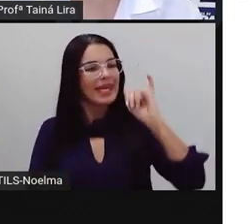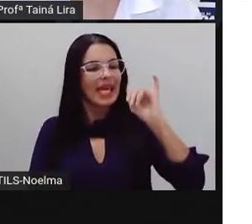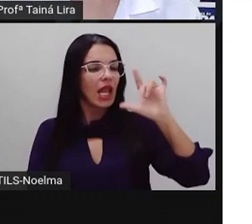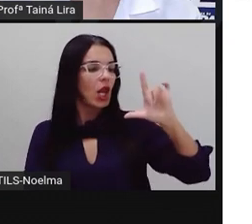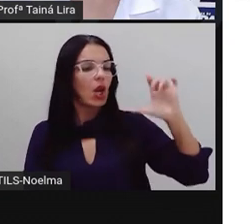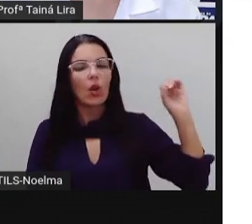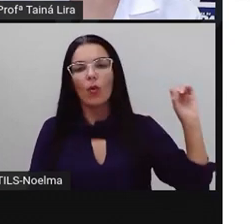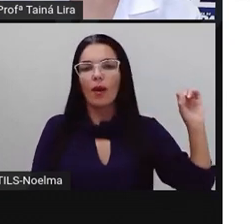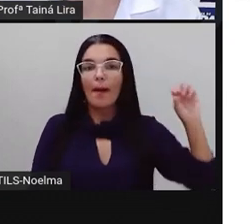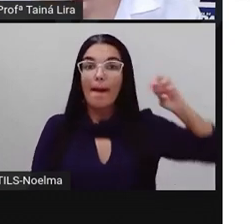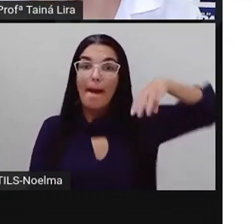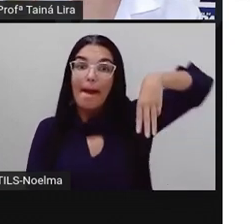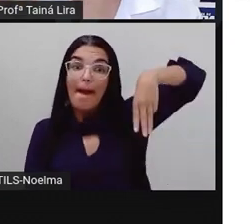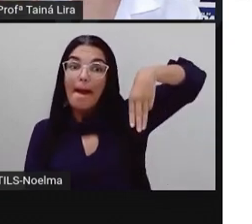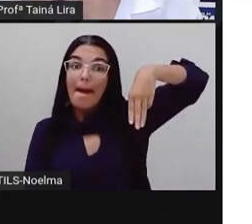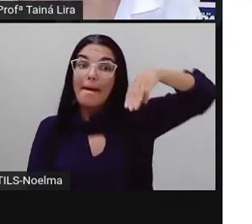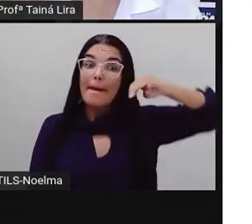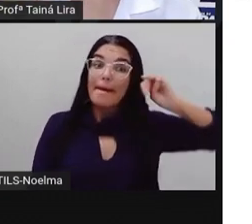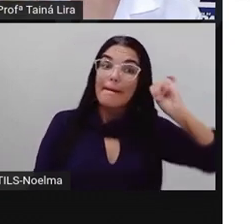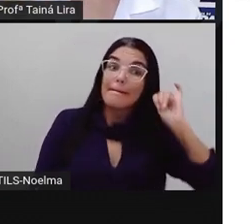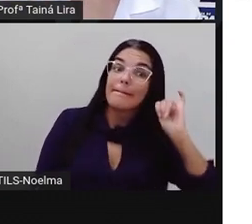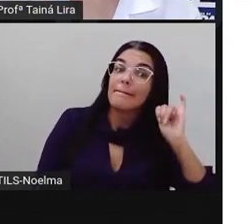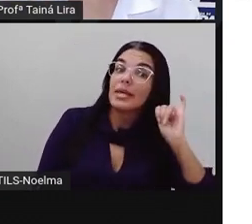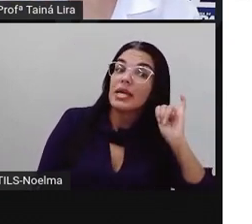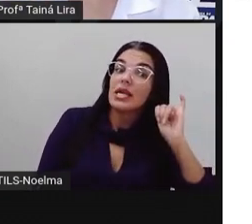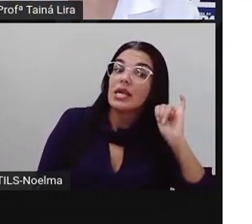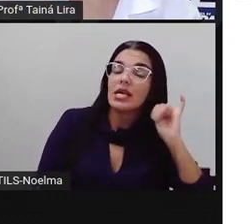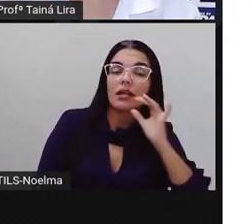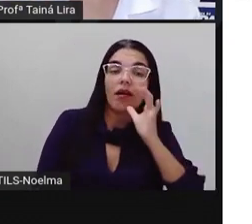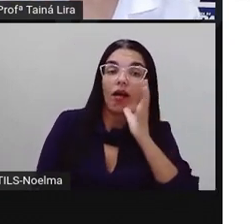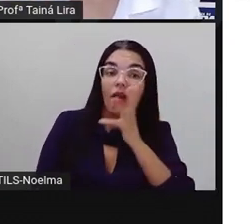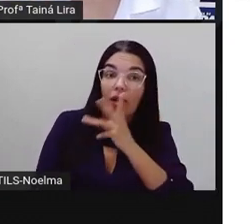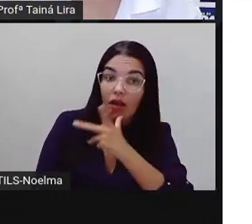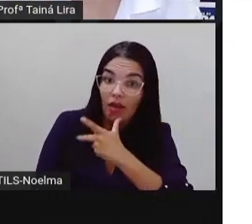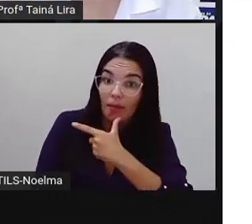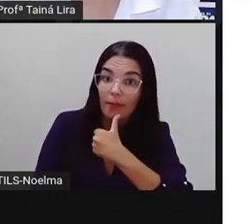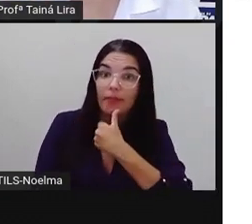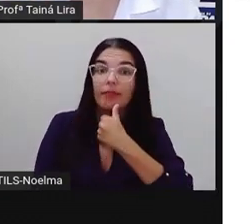Camilo, Camilo. Ó, qual sílaba aí a Pro demorou mais pronunciando, ó?